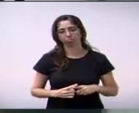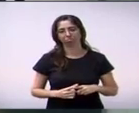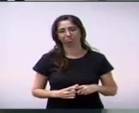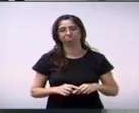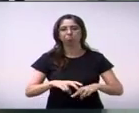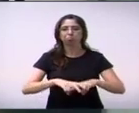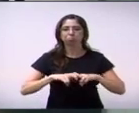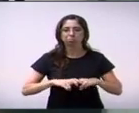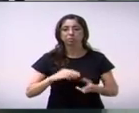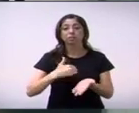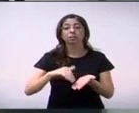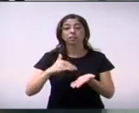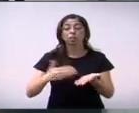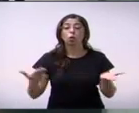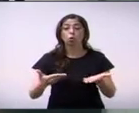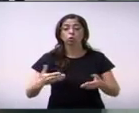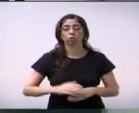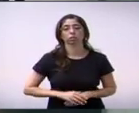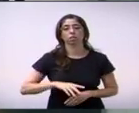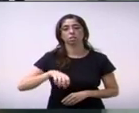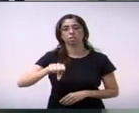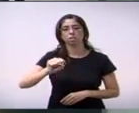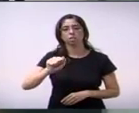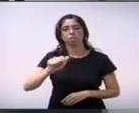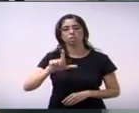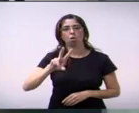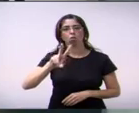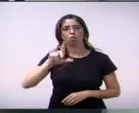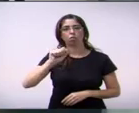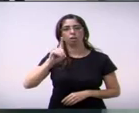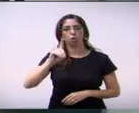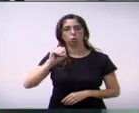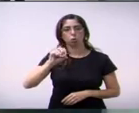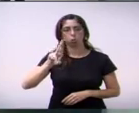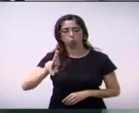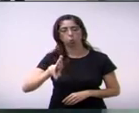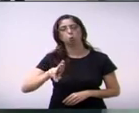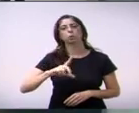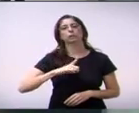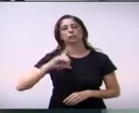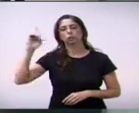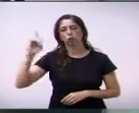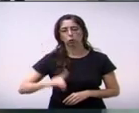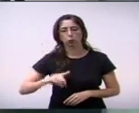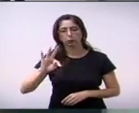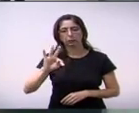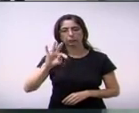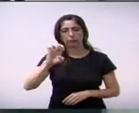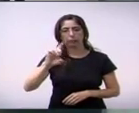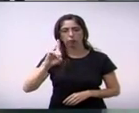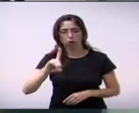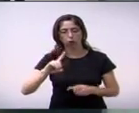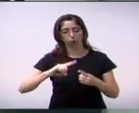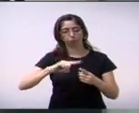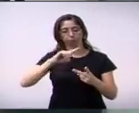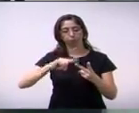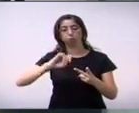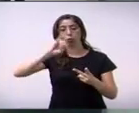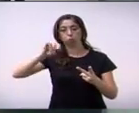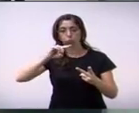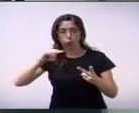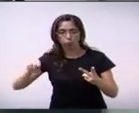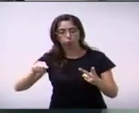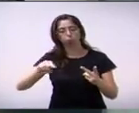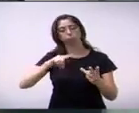Salvador Montoro, meu grande amigo, diretor João e diretor Ted, eu parabenizo absolutamente todos aqueles